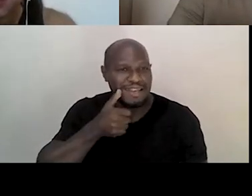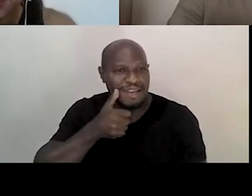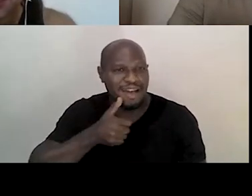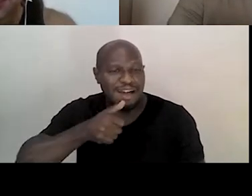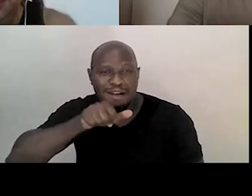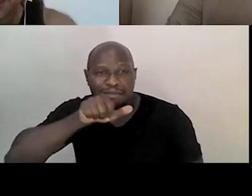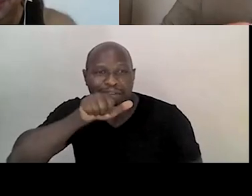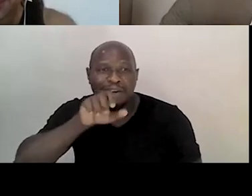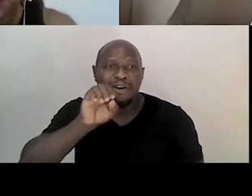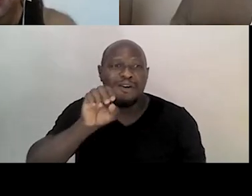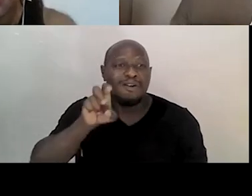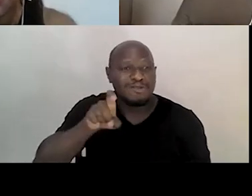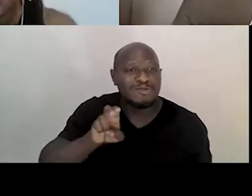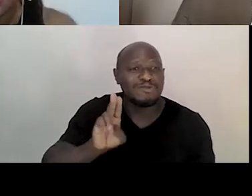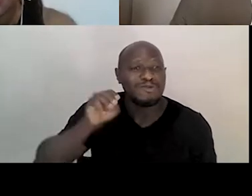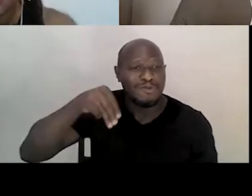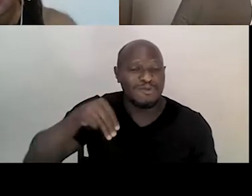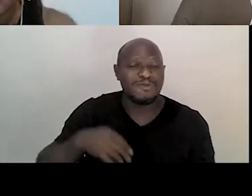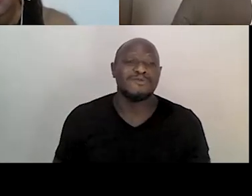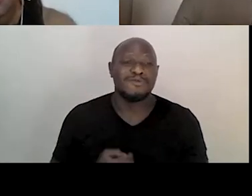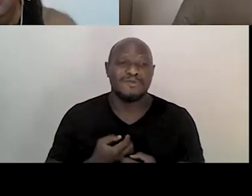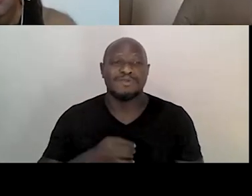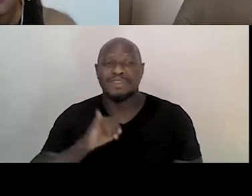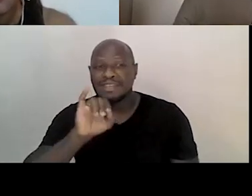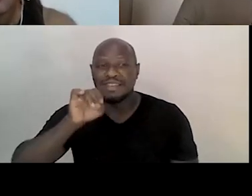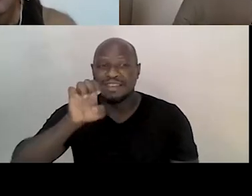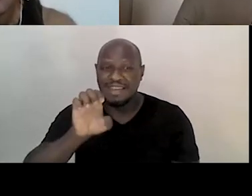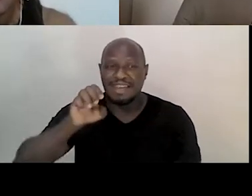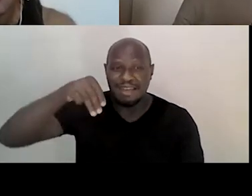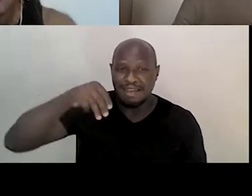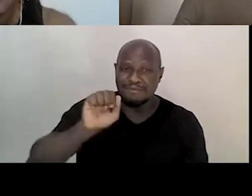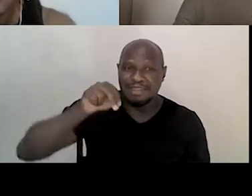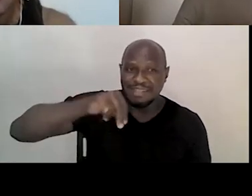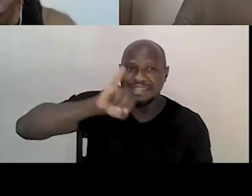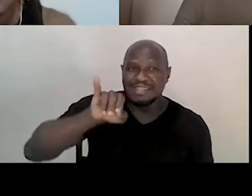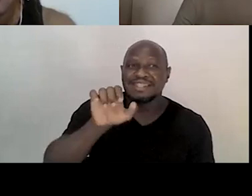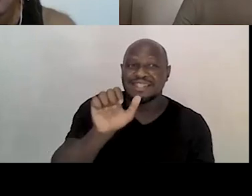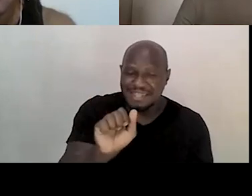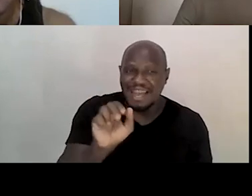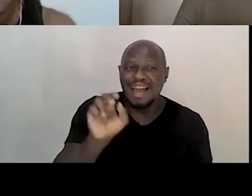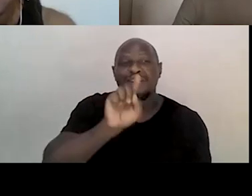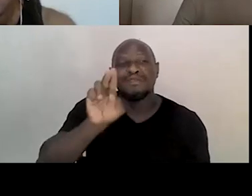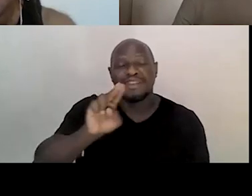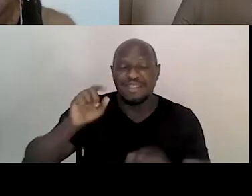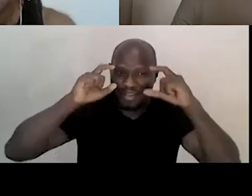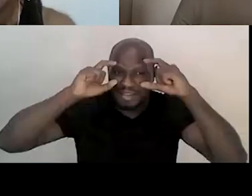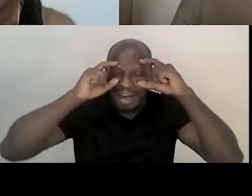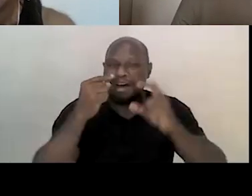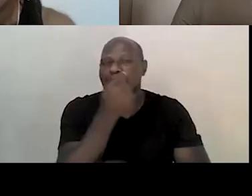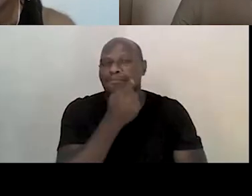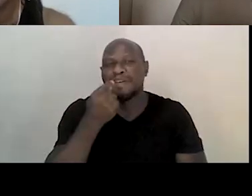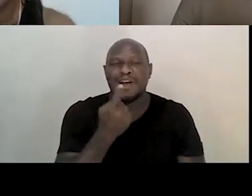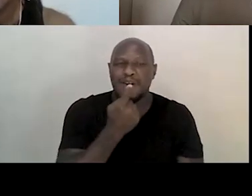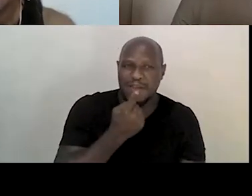mãe Iemanjá. Estou usando óculos, estou de batom vermelho, estou usando aqui um